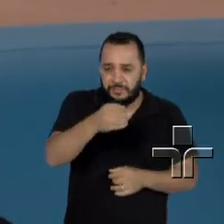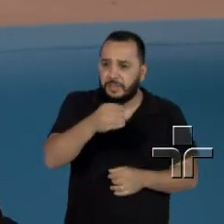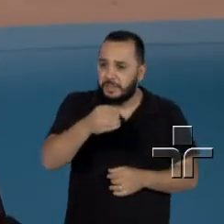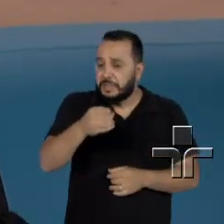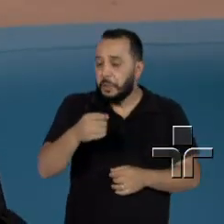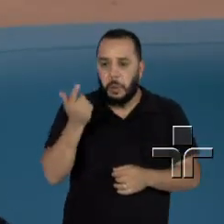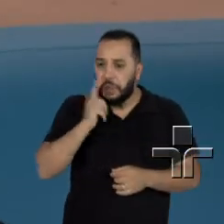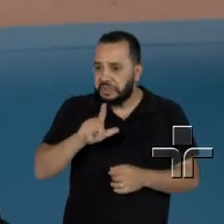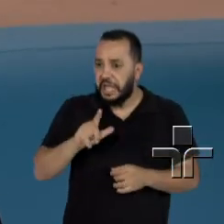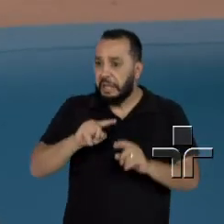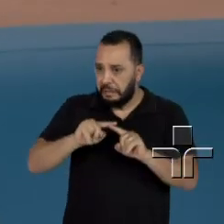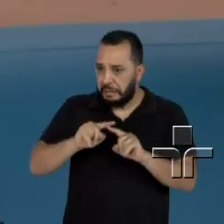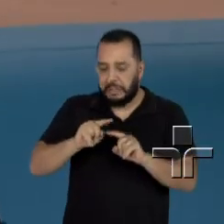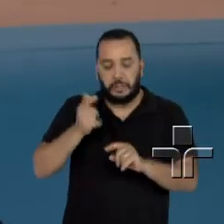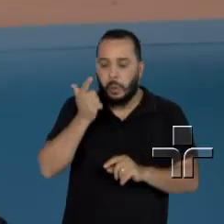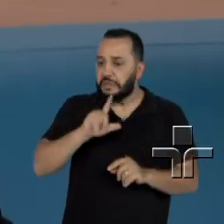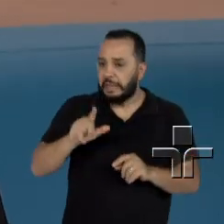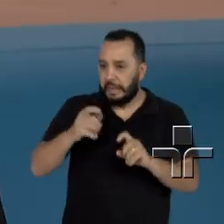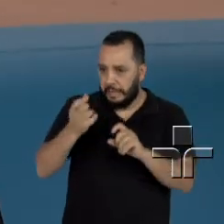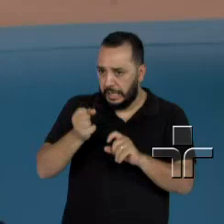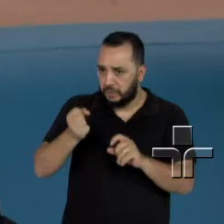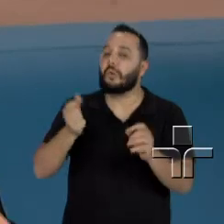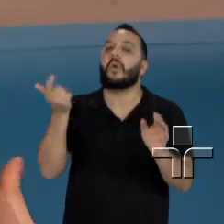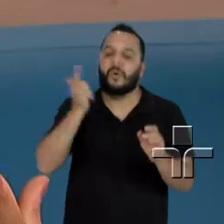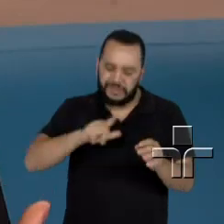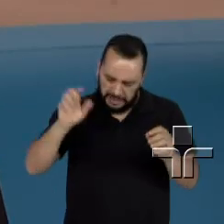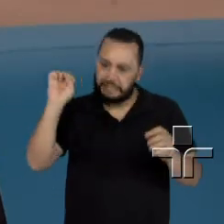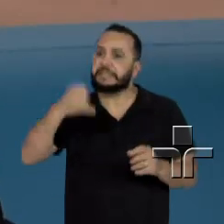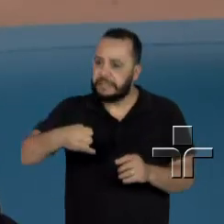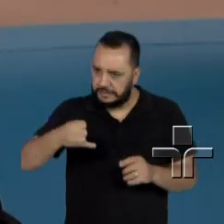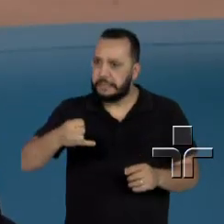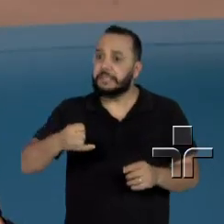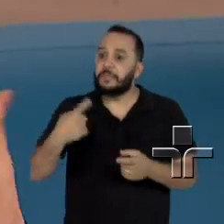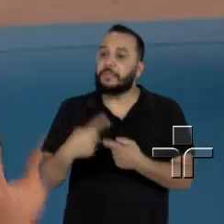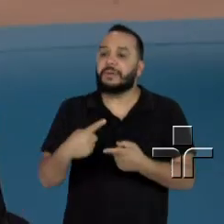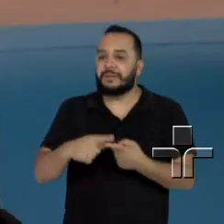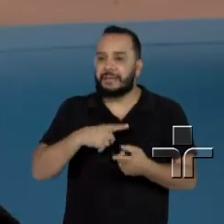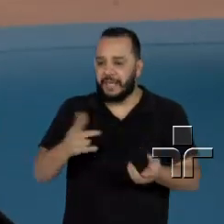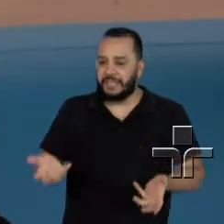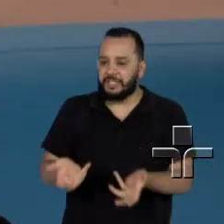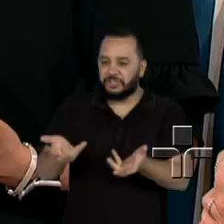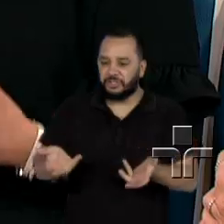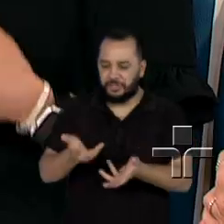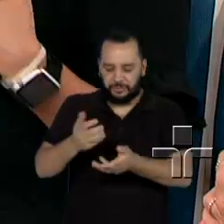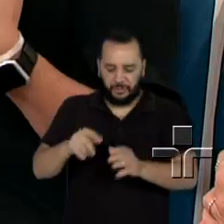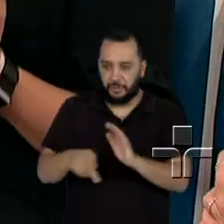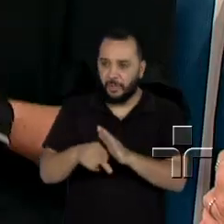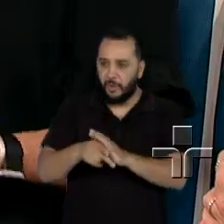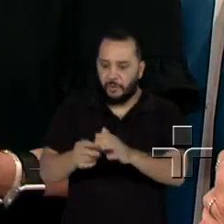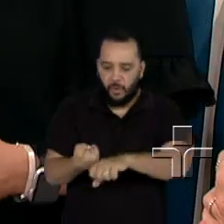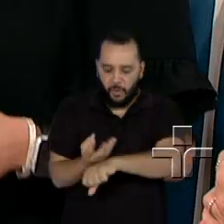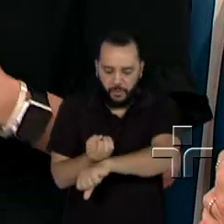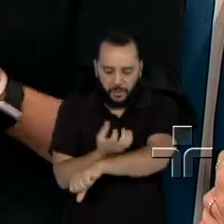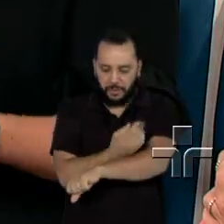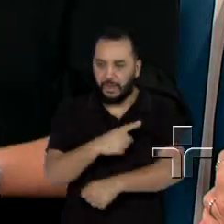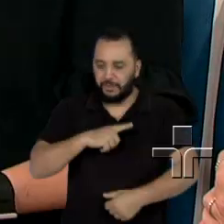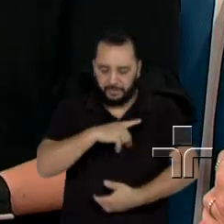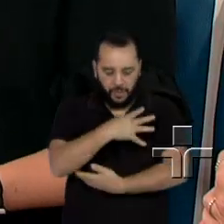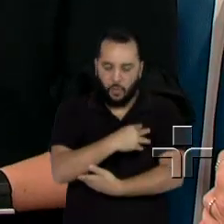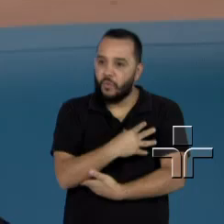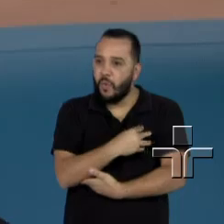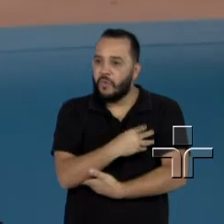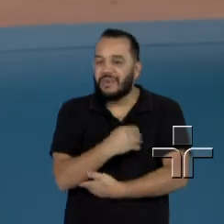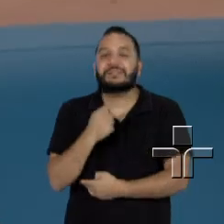leite, mesmo porque existe o estímulo hormonal ali, o estímulo da sucção e principalmente aquele desejo de estar com a criança, de amamentar, de